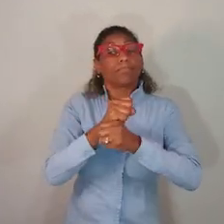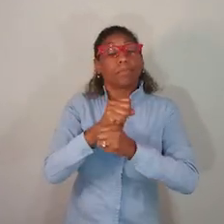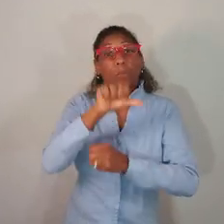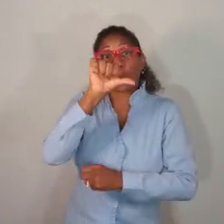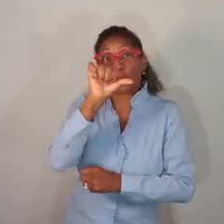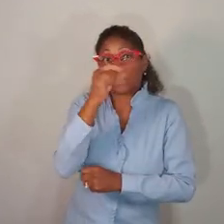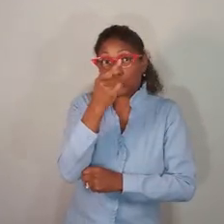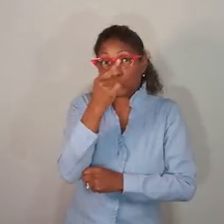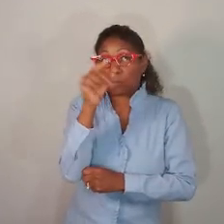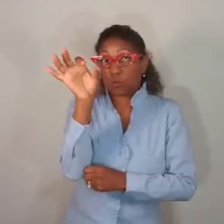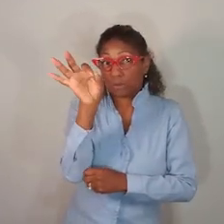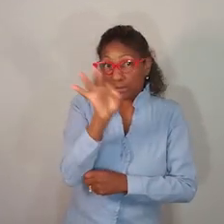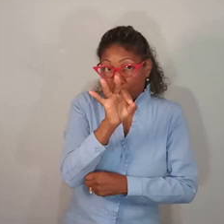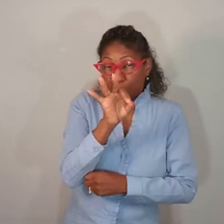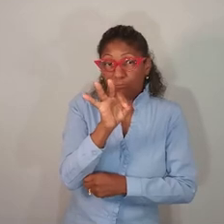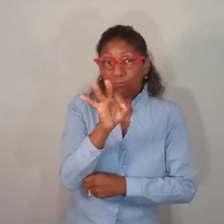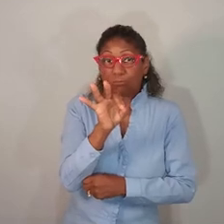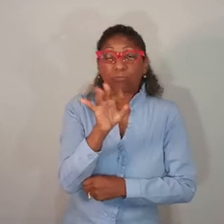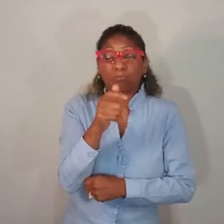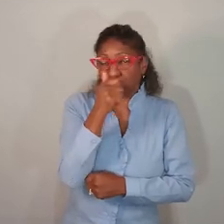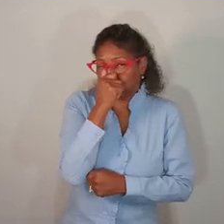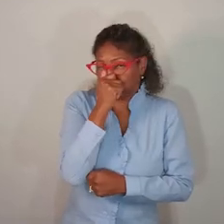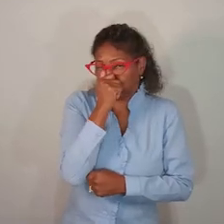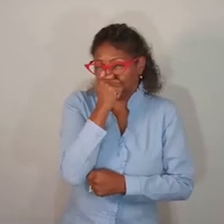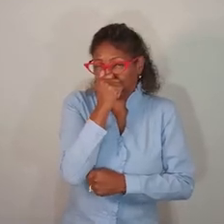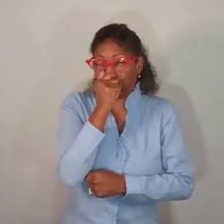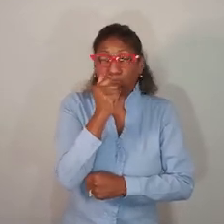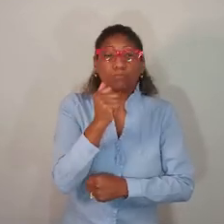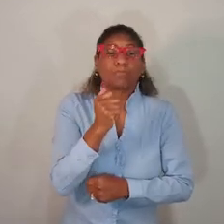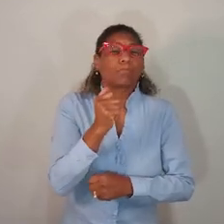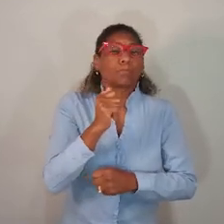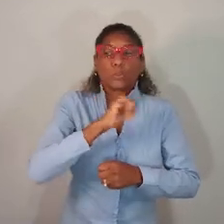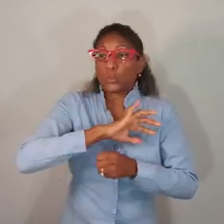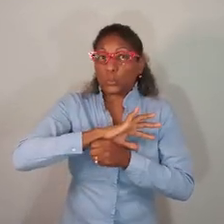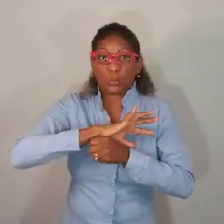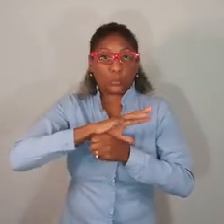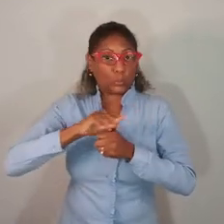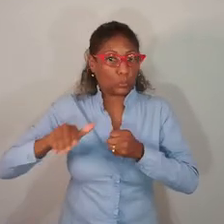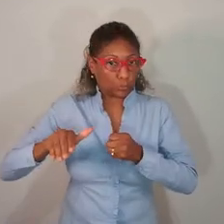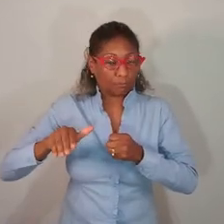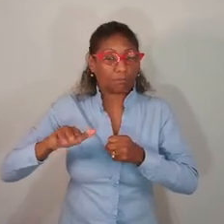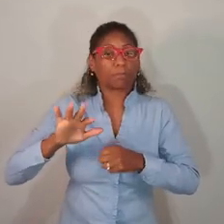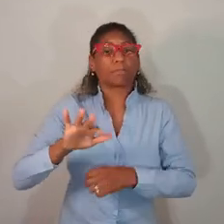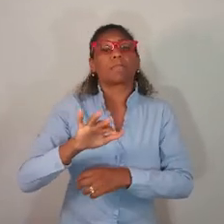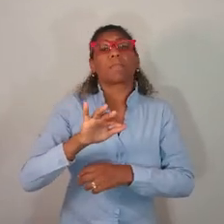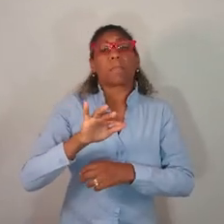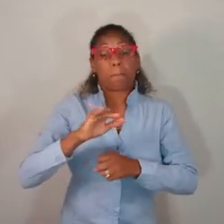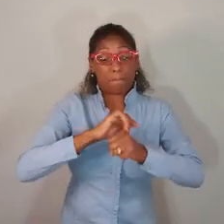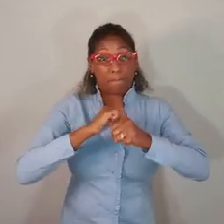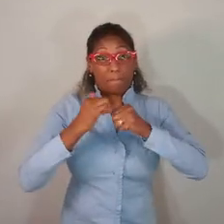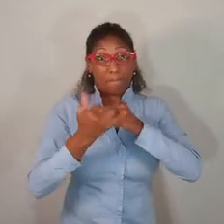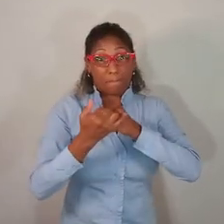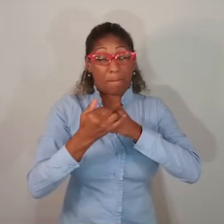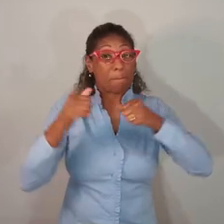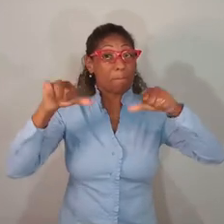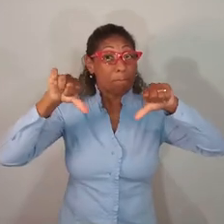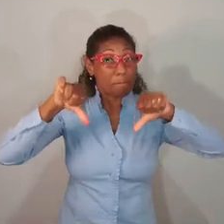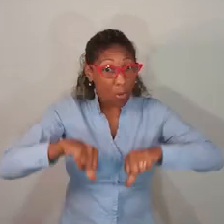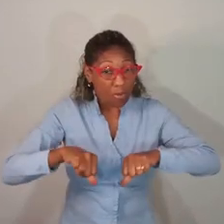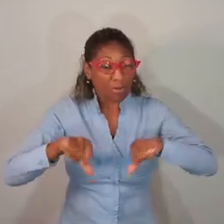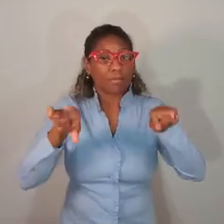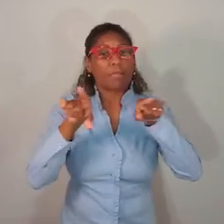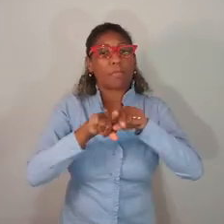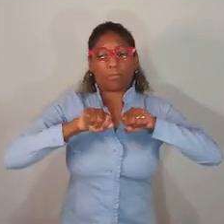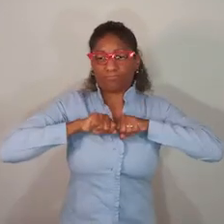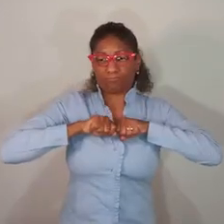91% de ocupação. É o pior momento da pandemia da Covid-19 no Estado. E o risco de